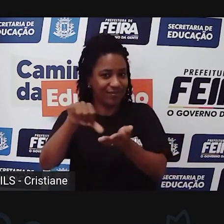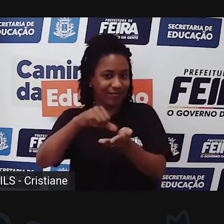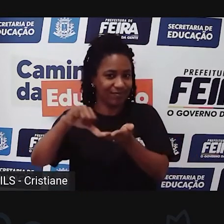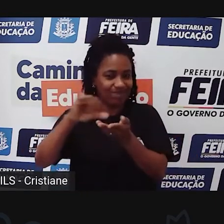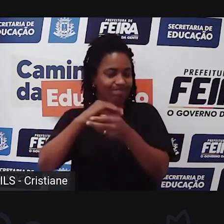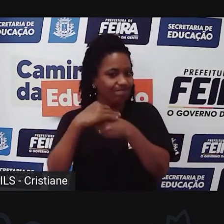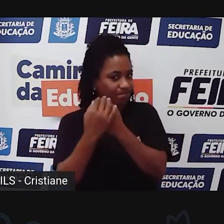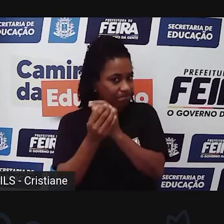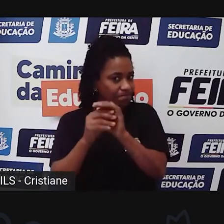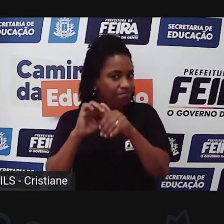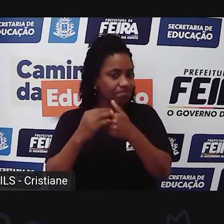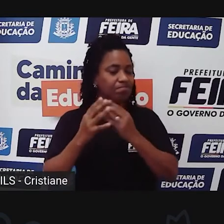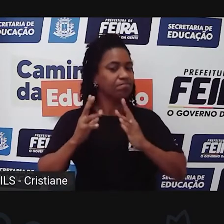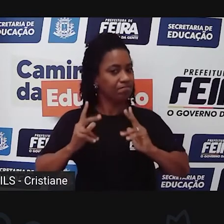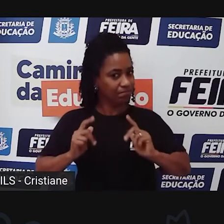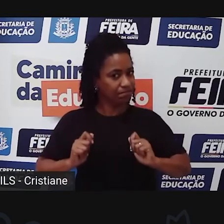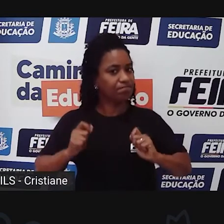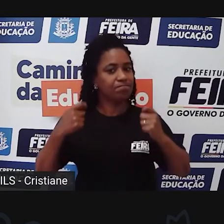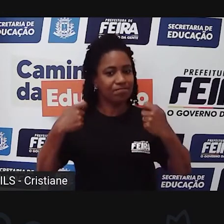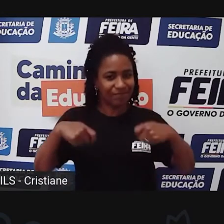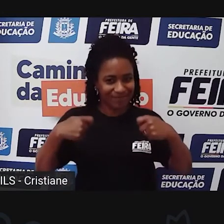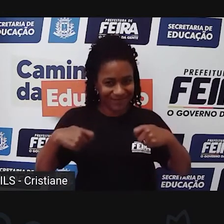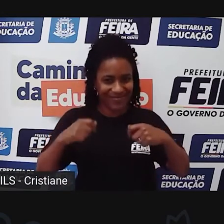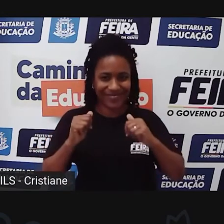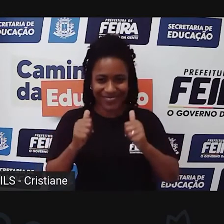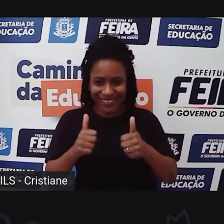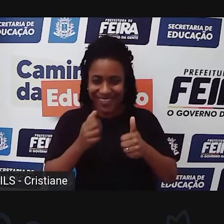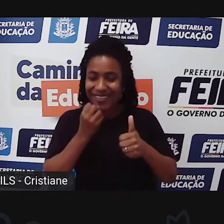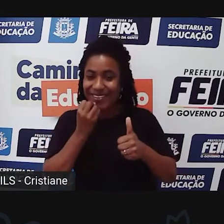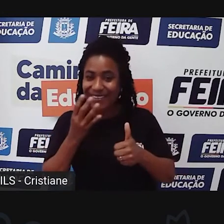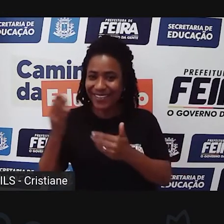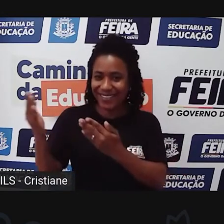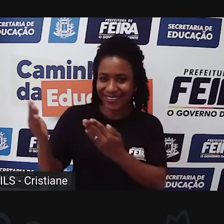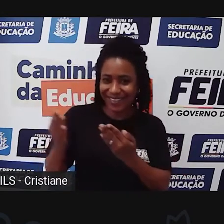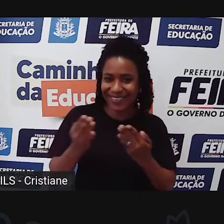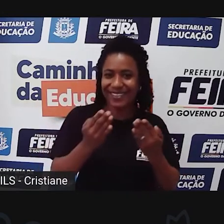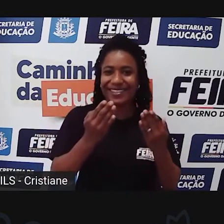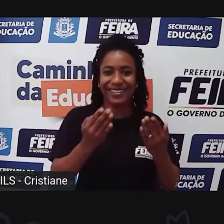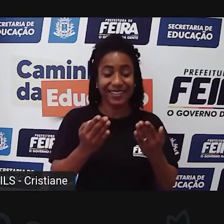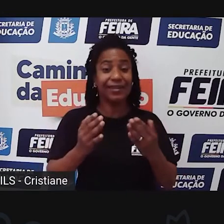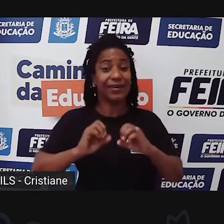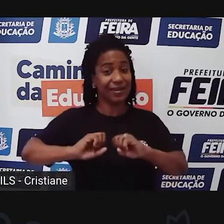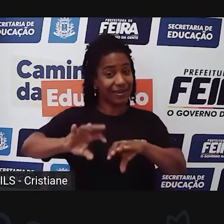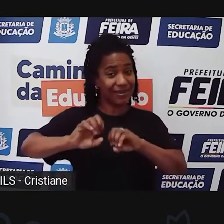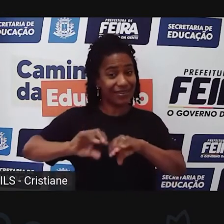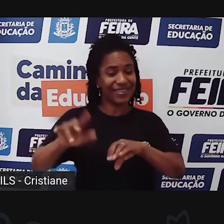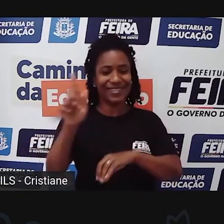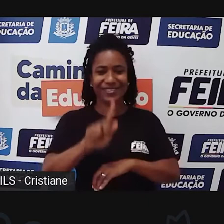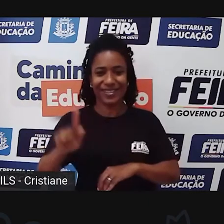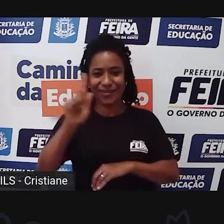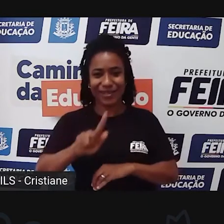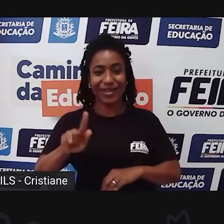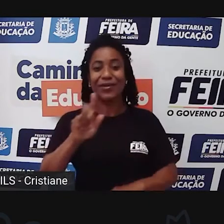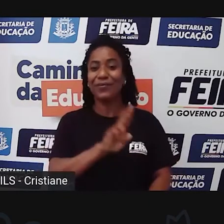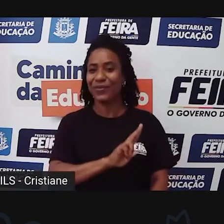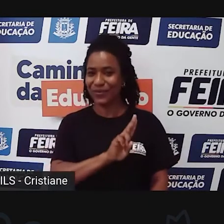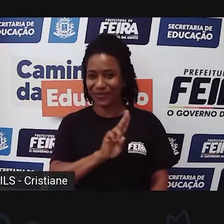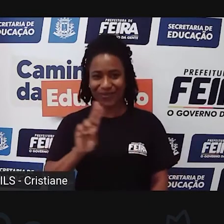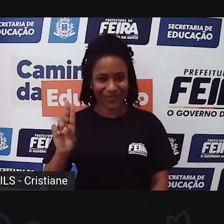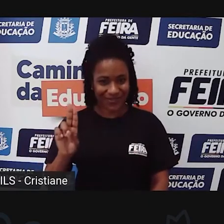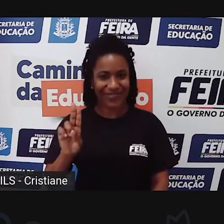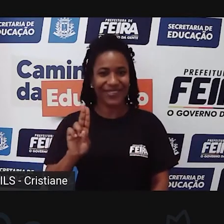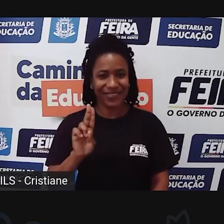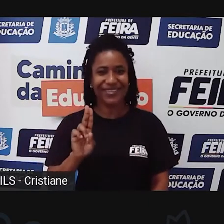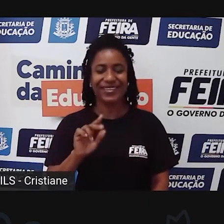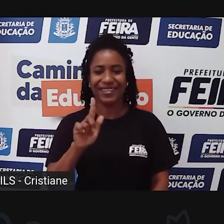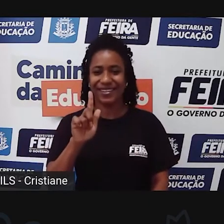momento tá pedindo muito. Então, sejam bem-vindos a mais uma aula de geografia, eu sou a professora Rosivanha, é uma aula do